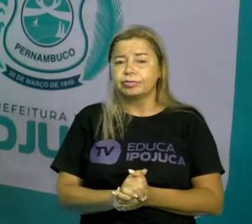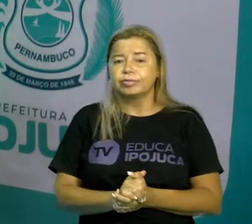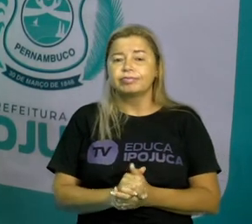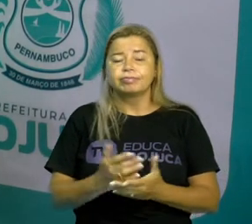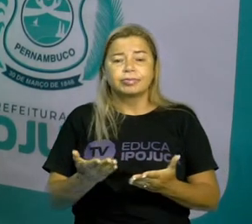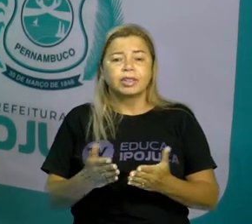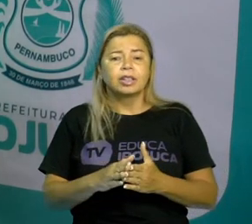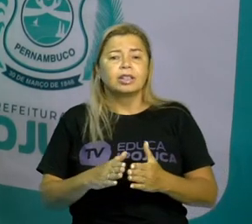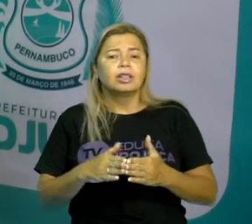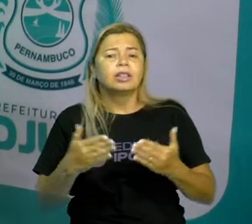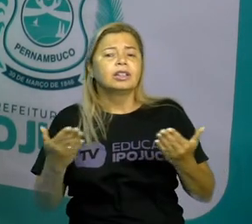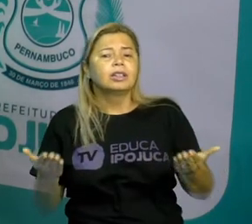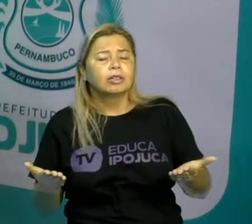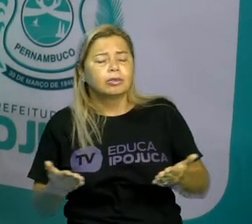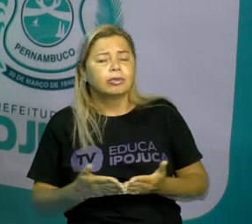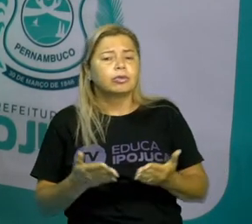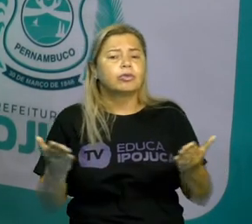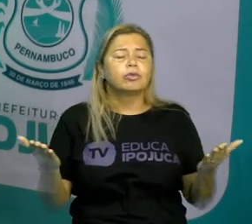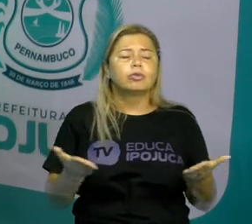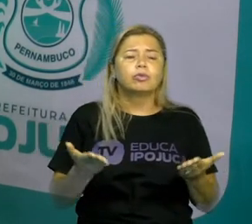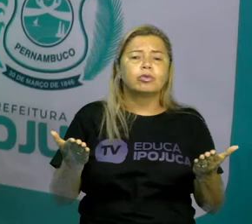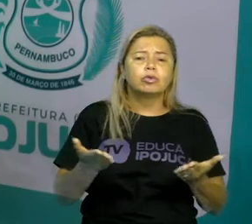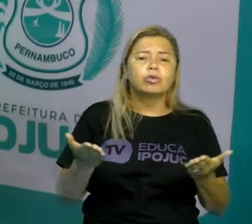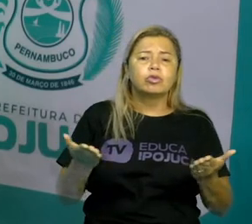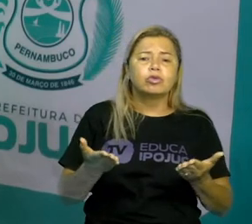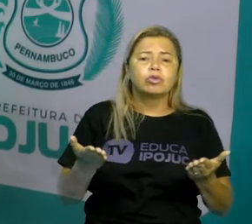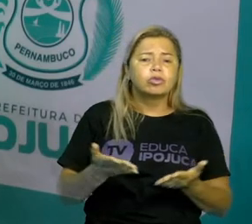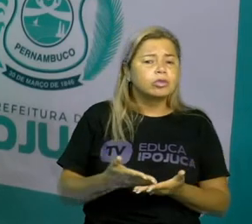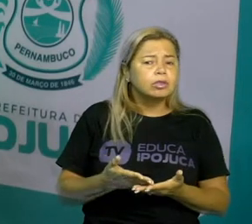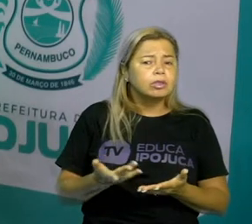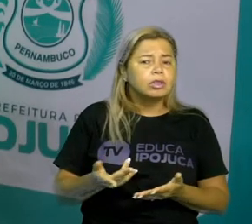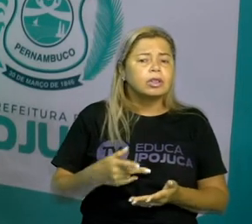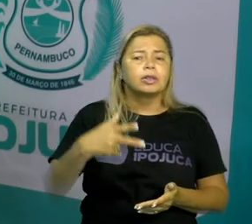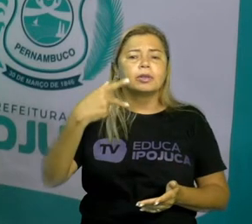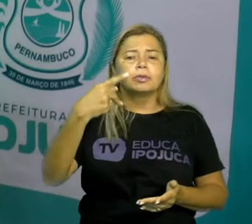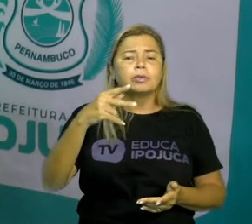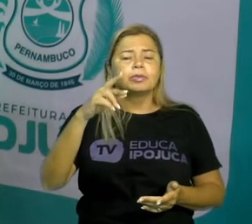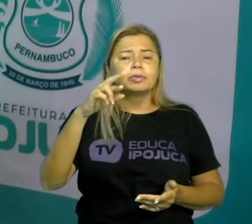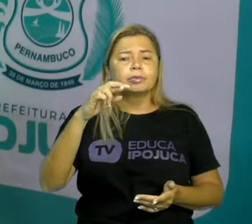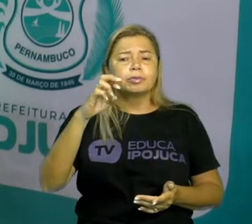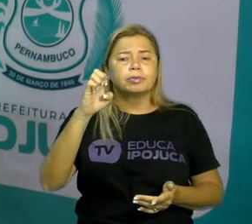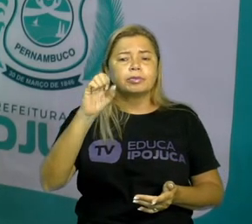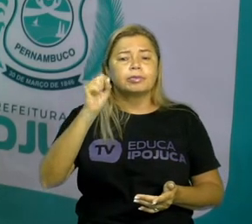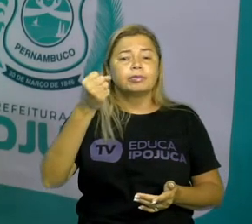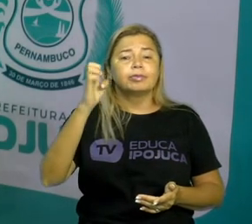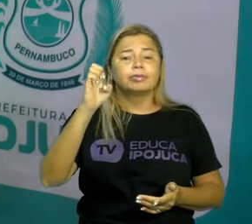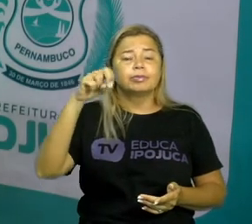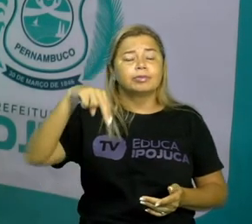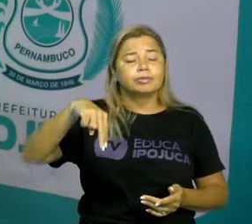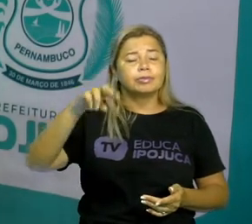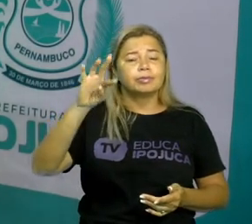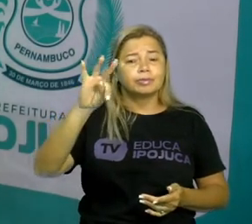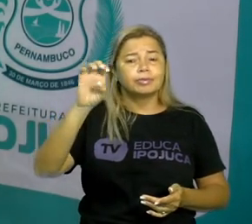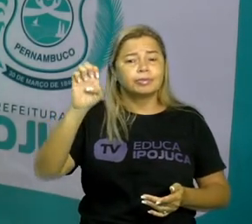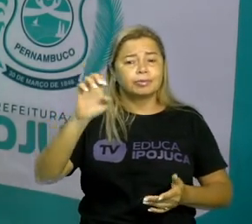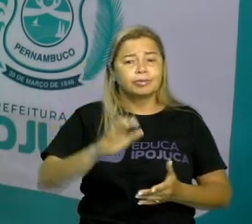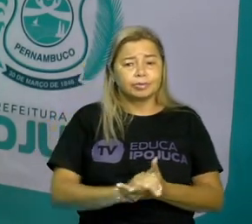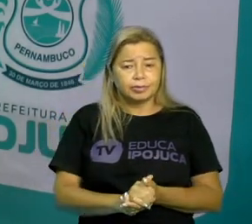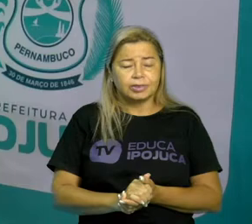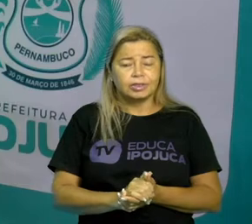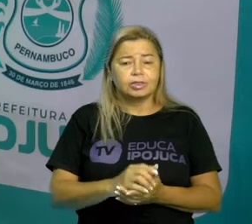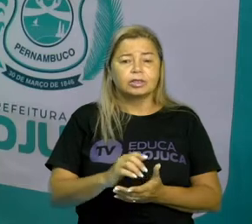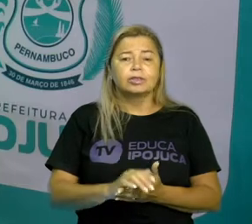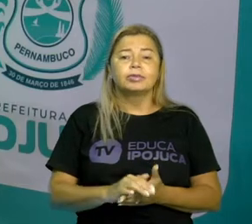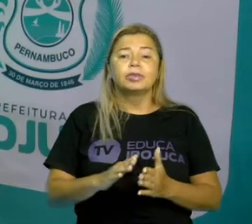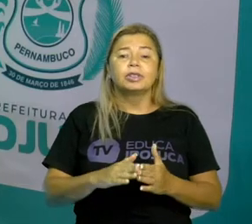cantava tão bem Mas hoje eu canto Então se é hoje Isso é o que? Pré Gente E a última frase